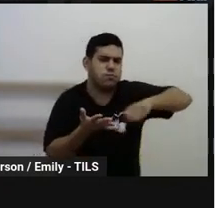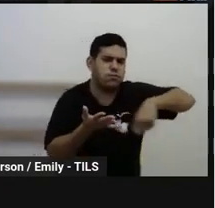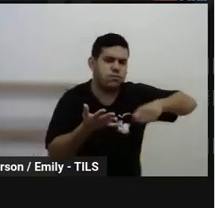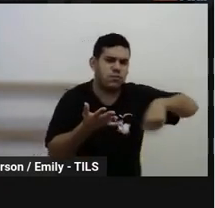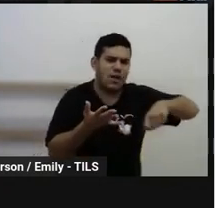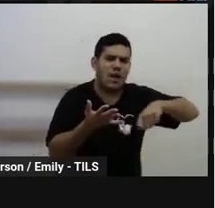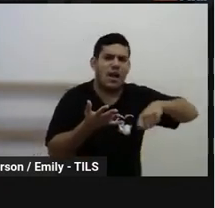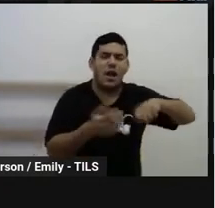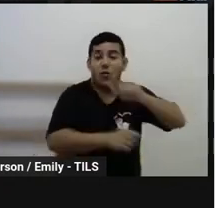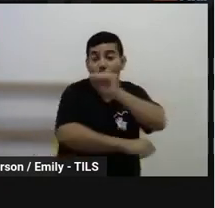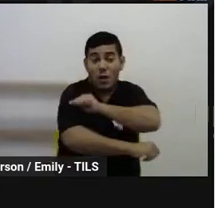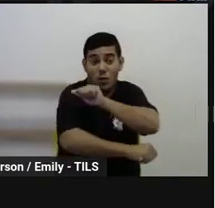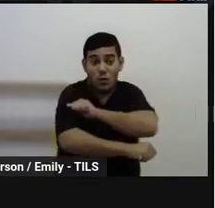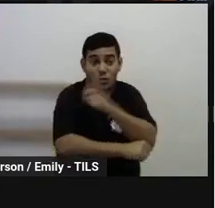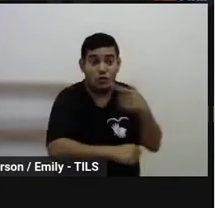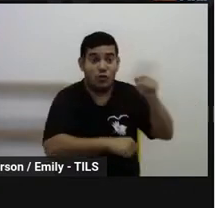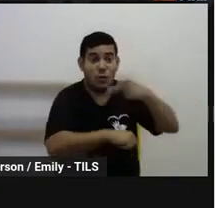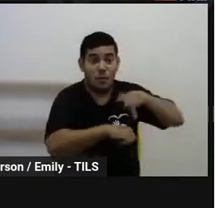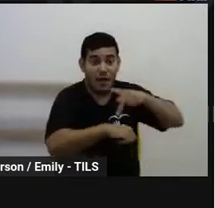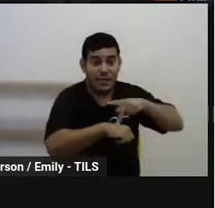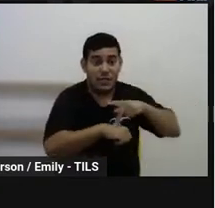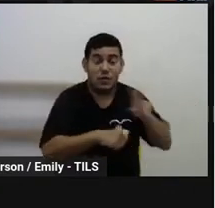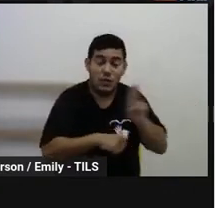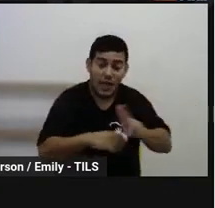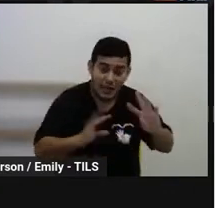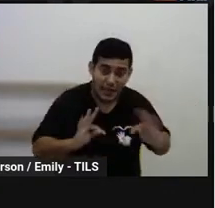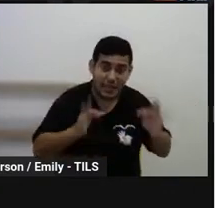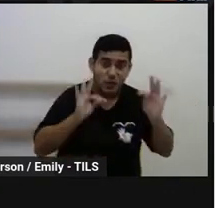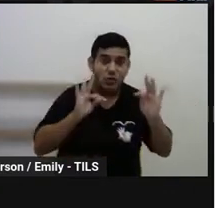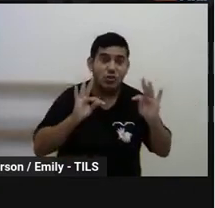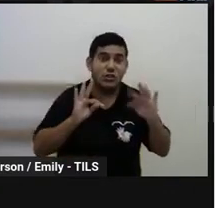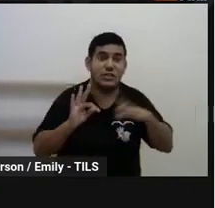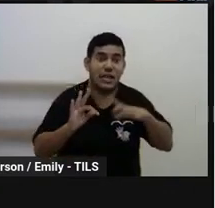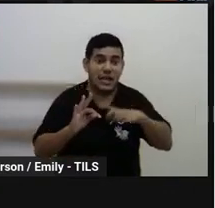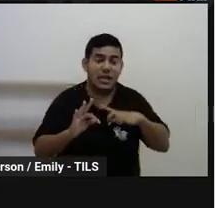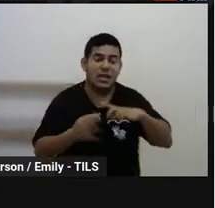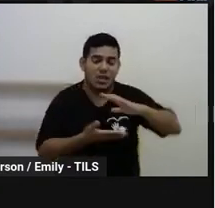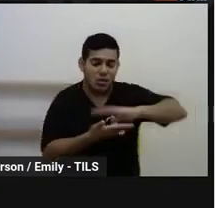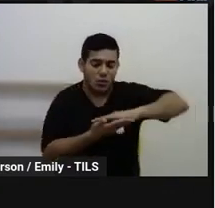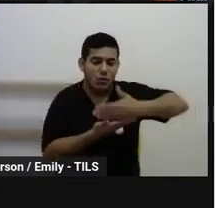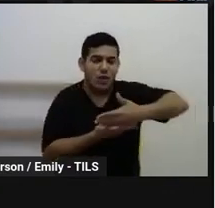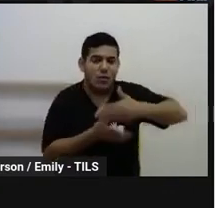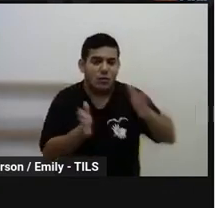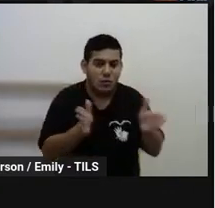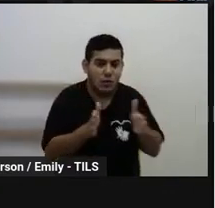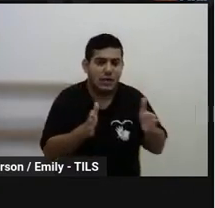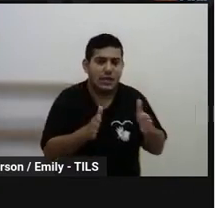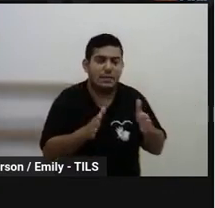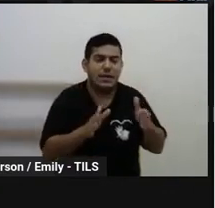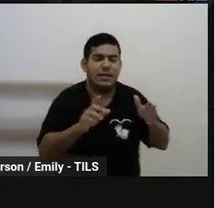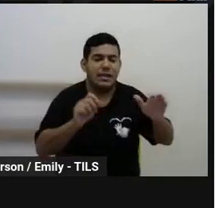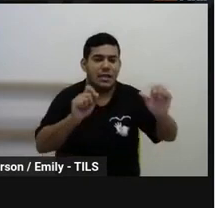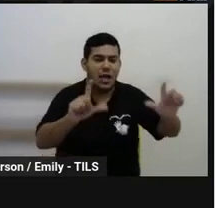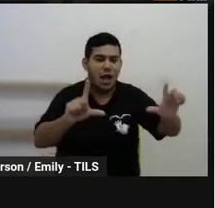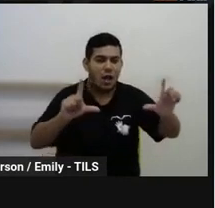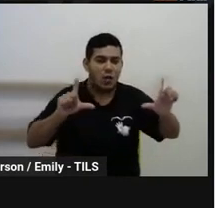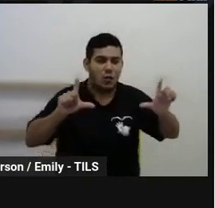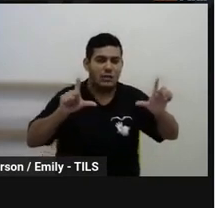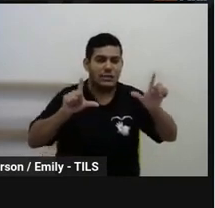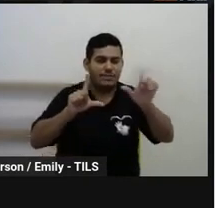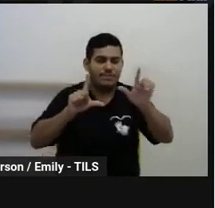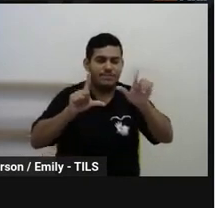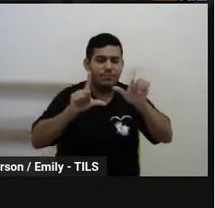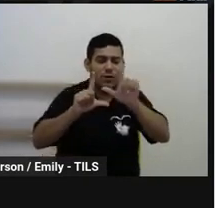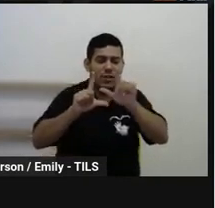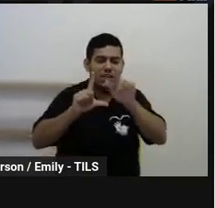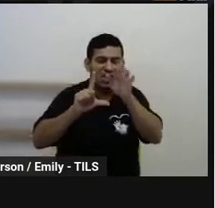aí a gente pode usar e abusar das tecnologias, né? Muitas escolas receberam os Chromebooks, algumas têm lousa digital, temos também outros